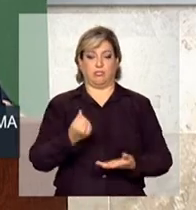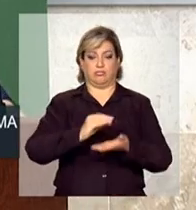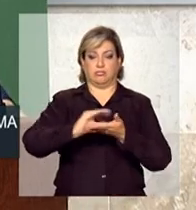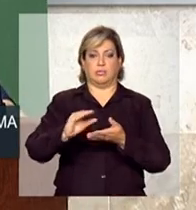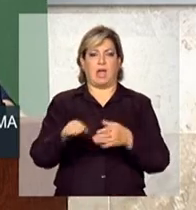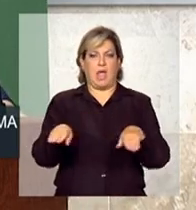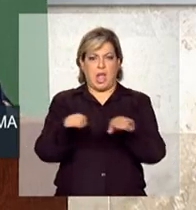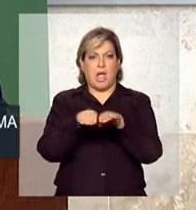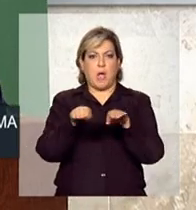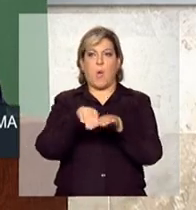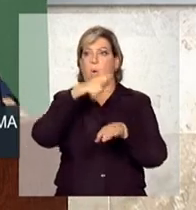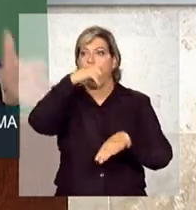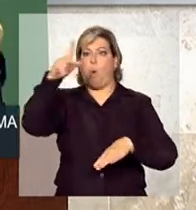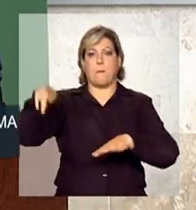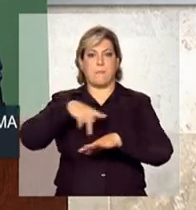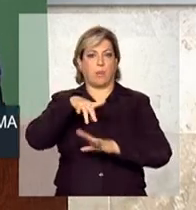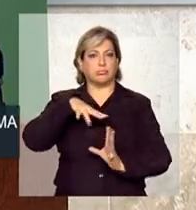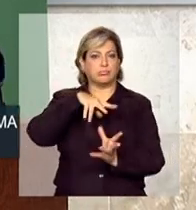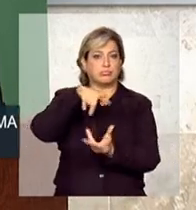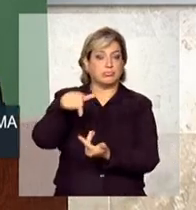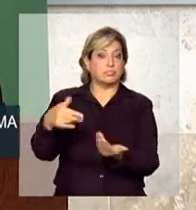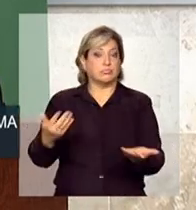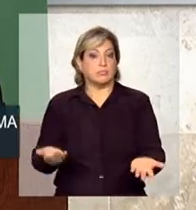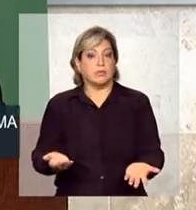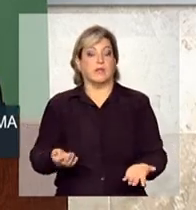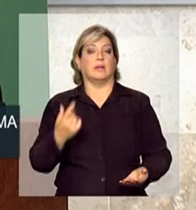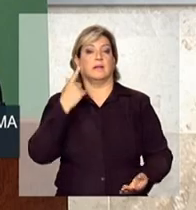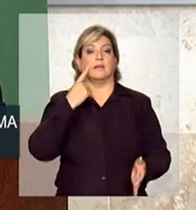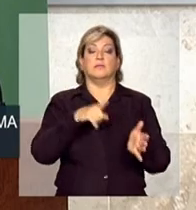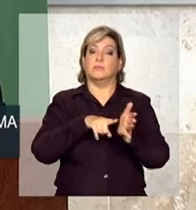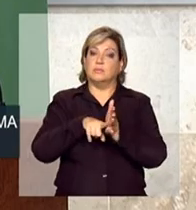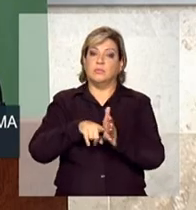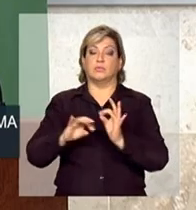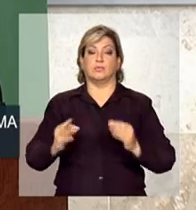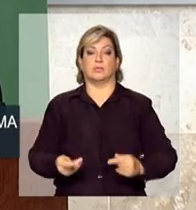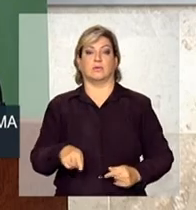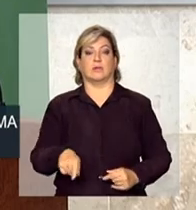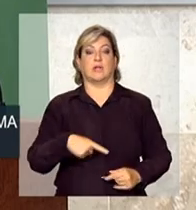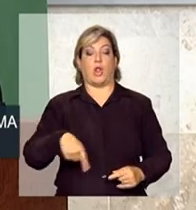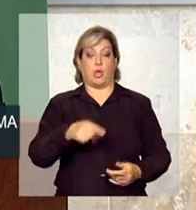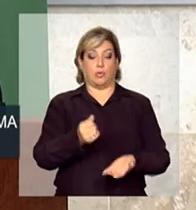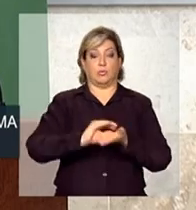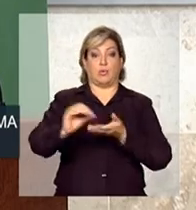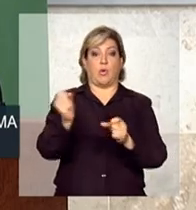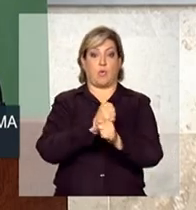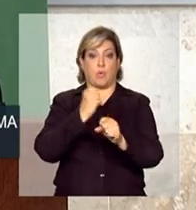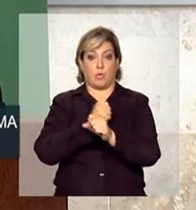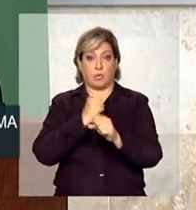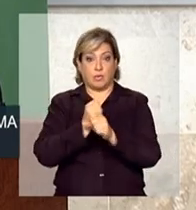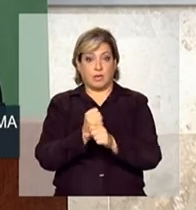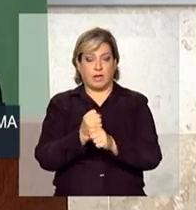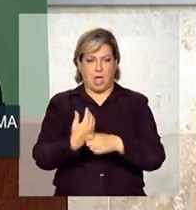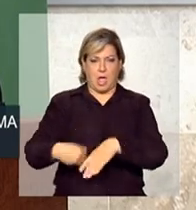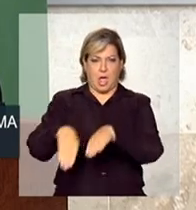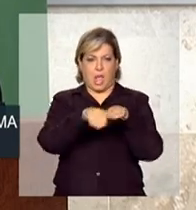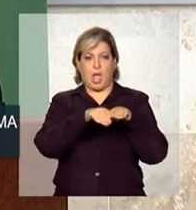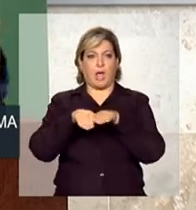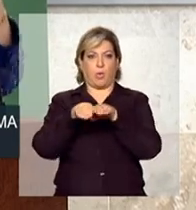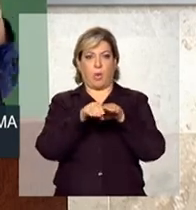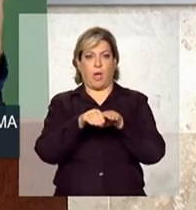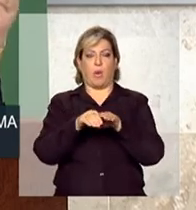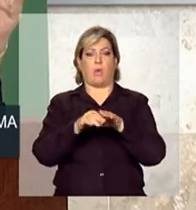com os padrões internacionais. Se o nosso investimento em construção é compatível com os padrões internacionais.